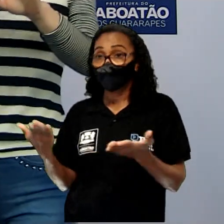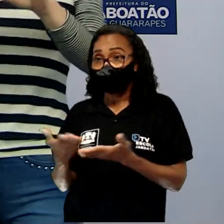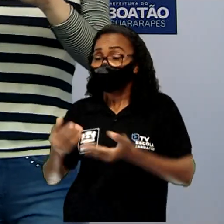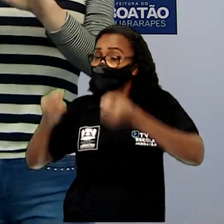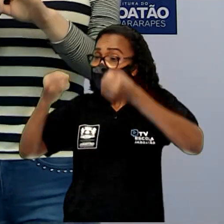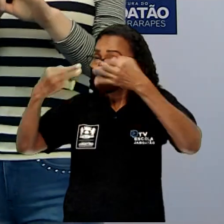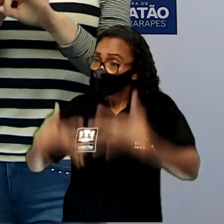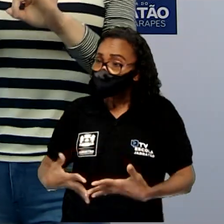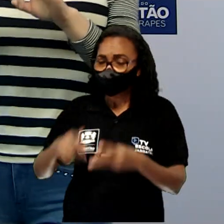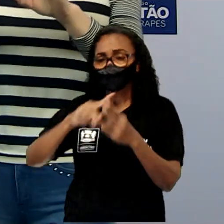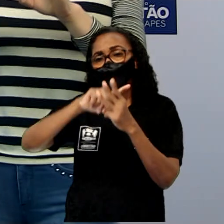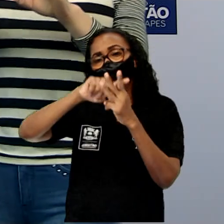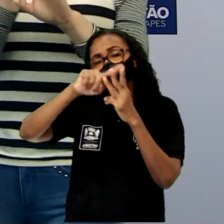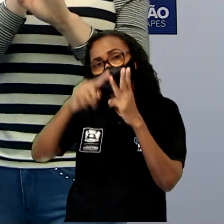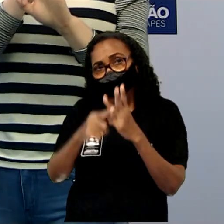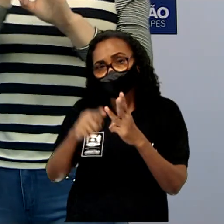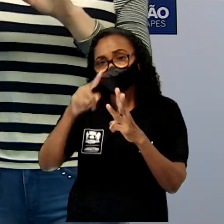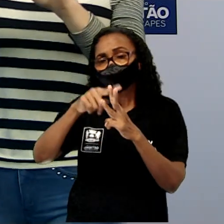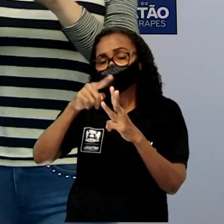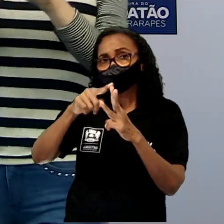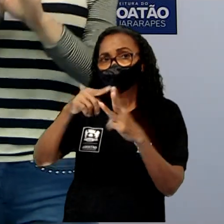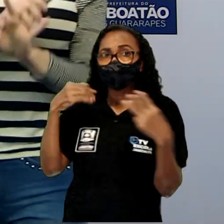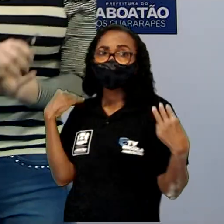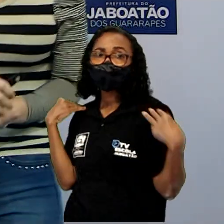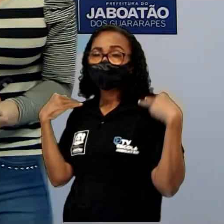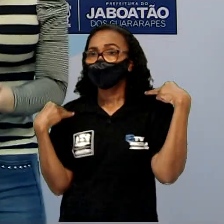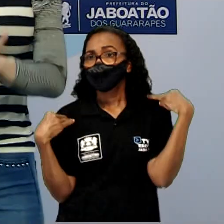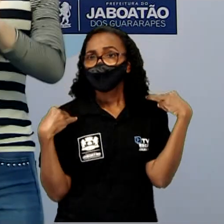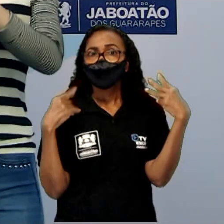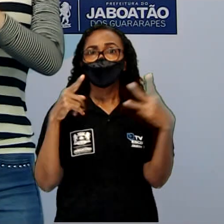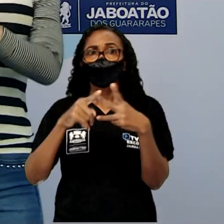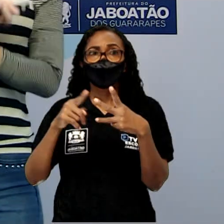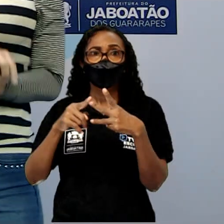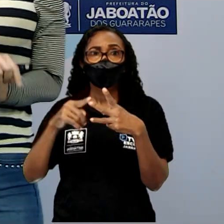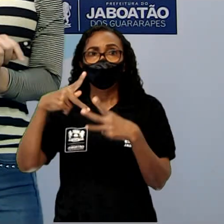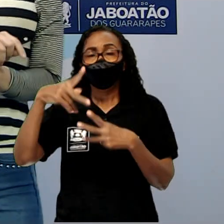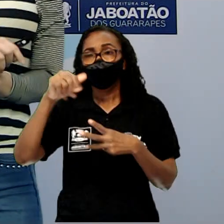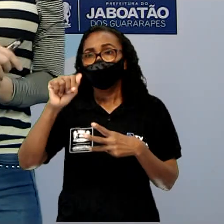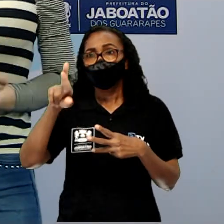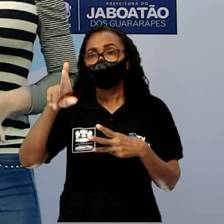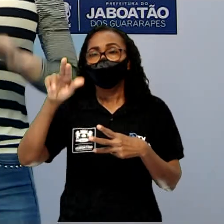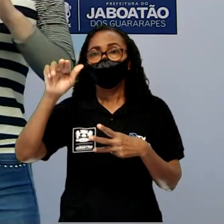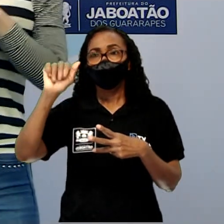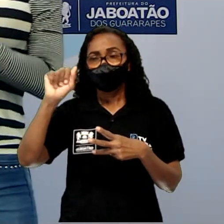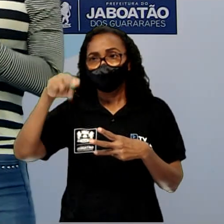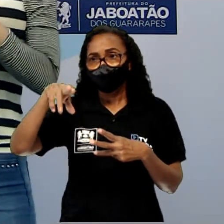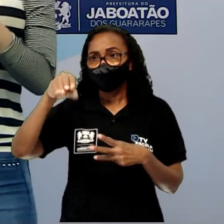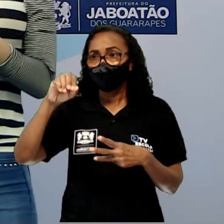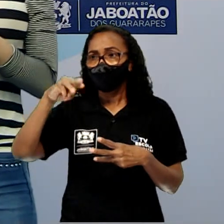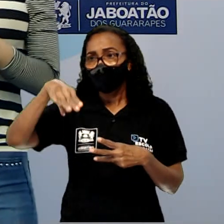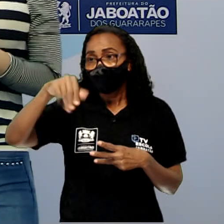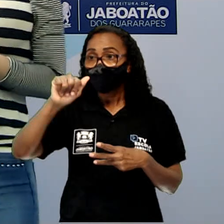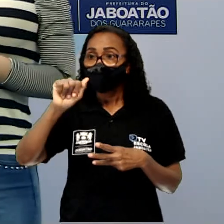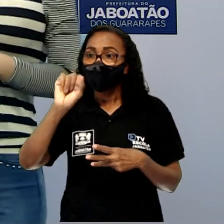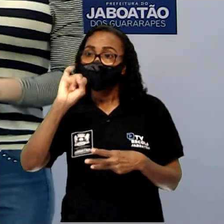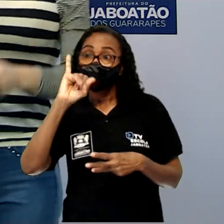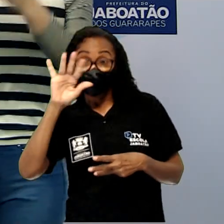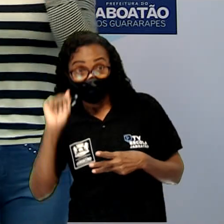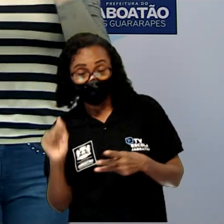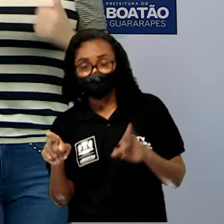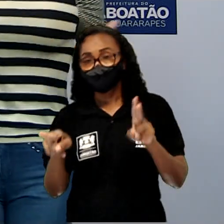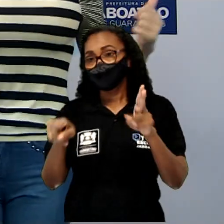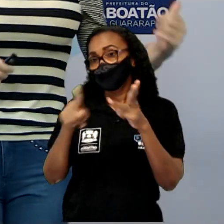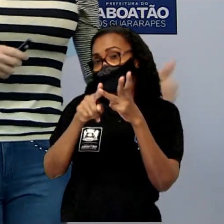falamos sobre três figuras, anáfora, paranomásia e metáfora. Qual dessas figuras nós